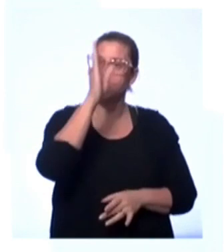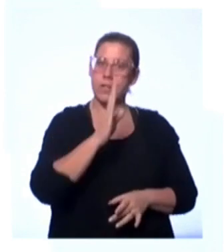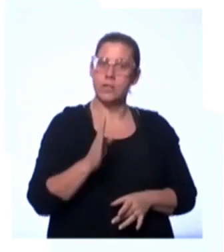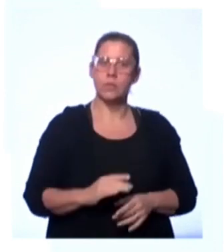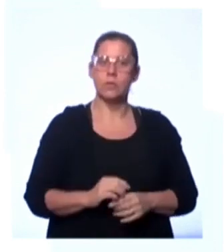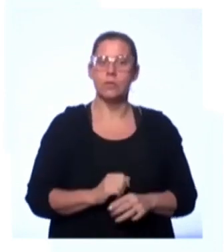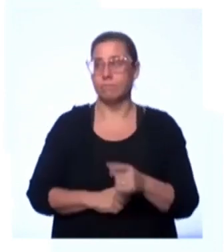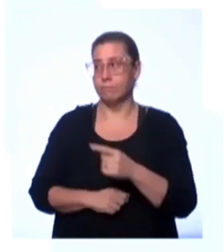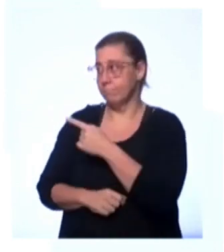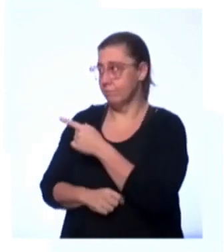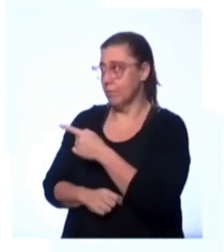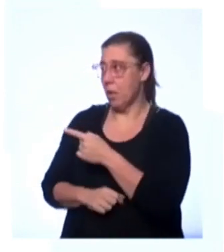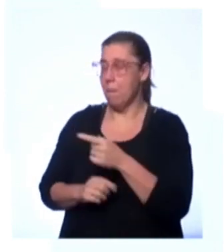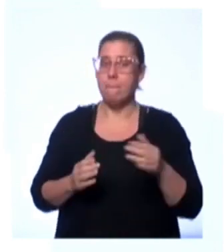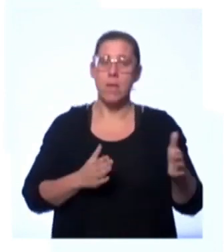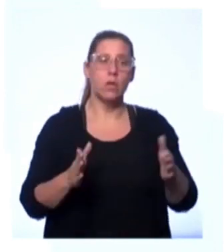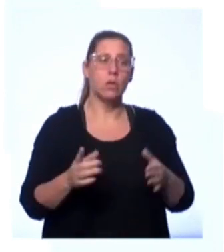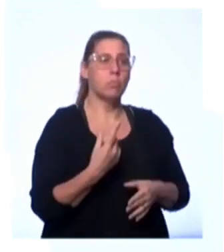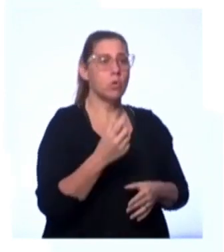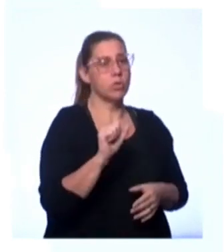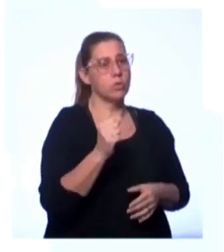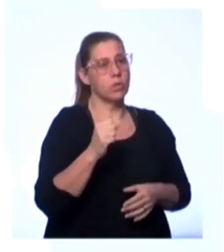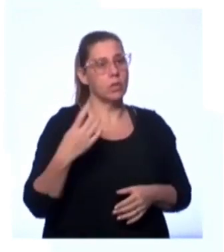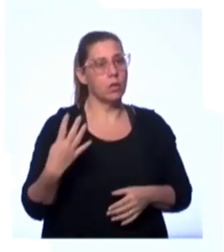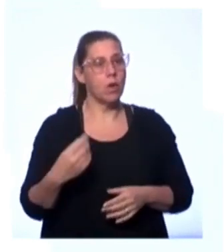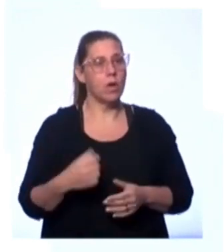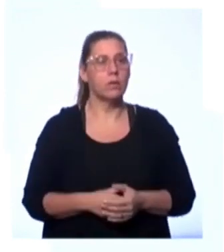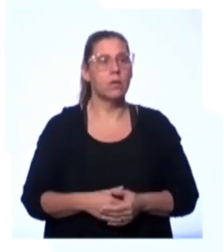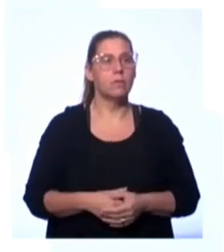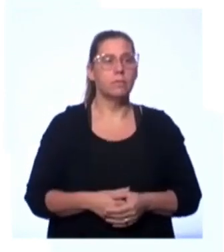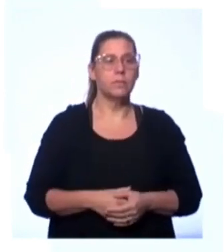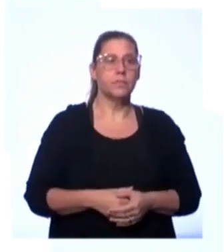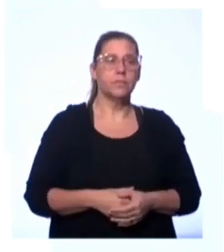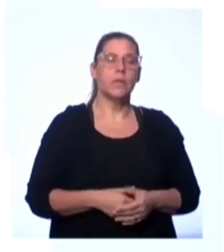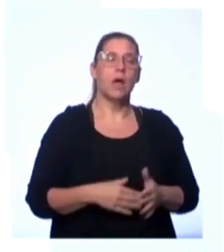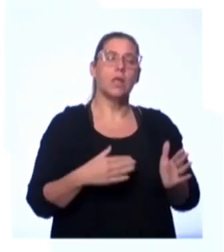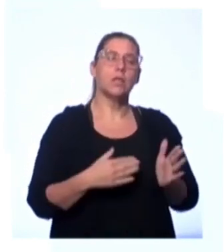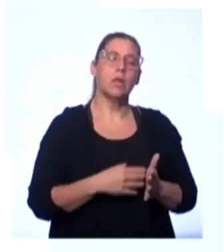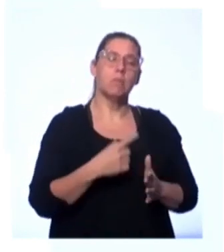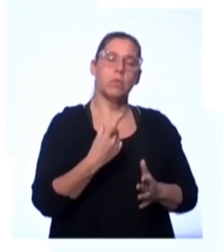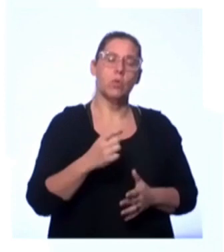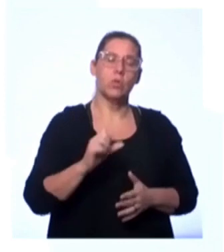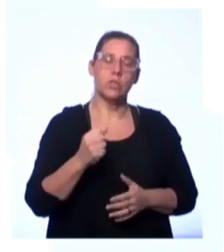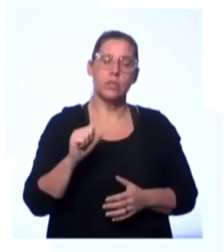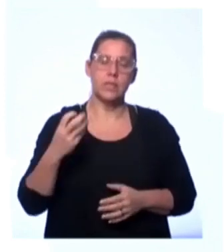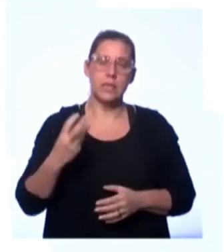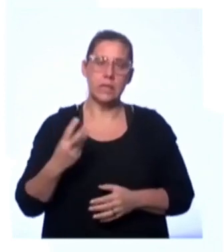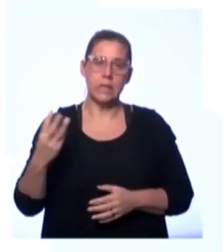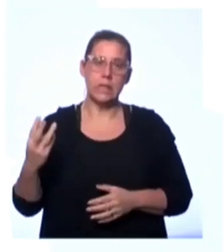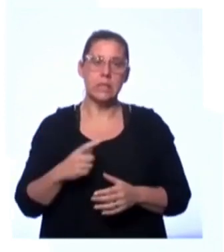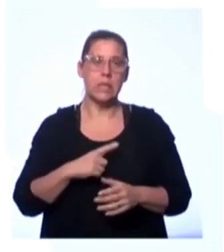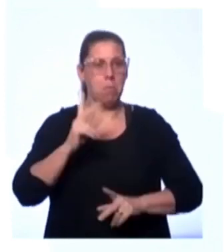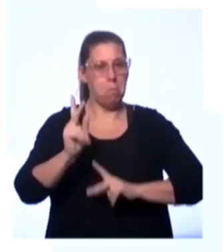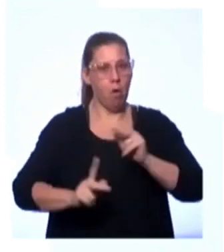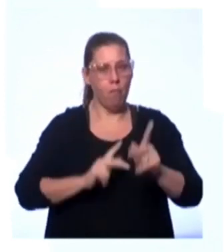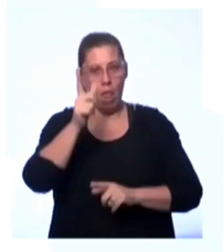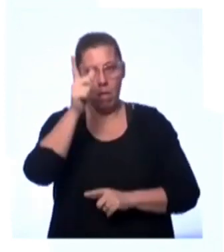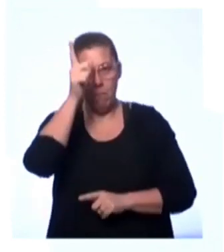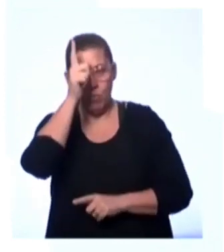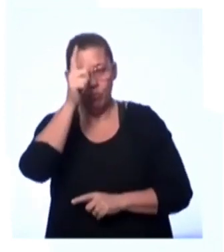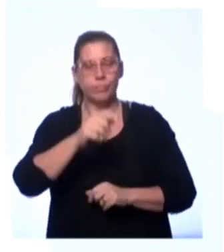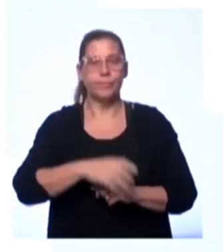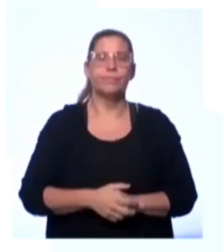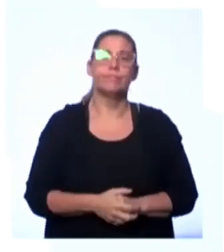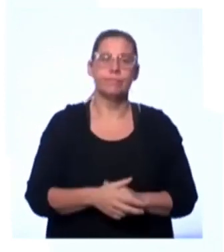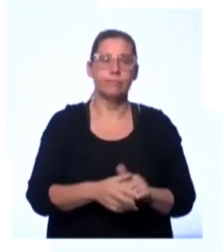aqui é o período de 1884 até 1933. Vejam, nós temos os povos alemães